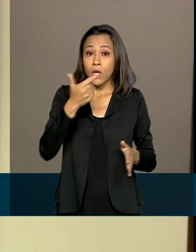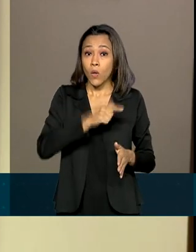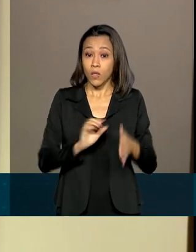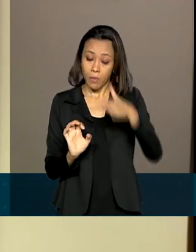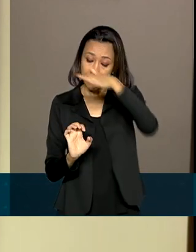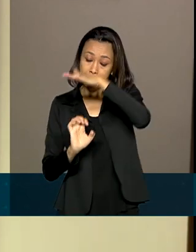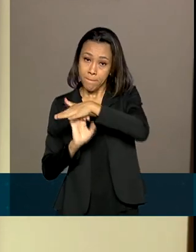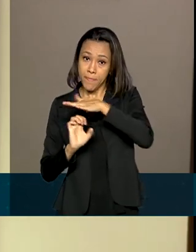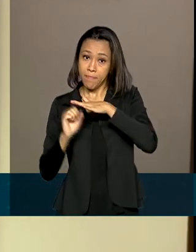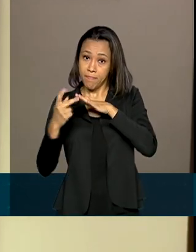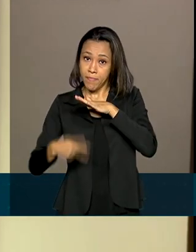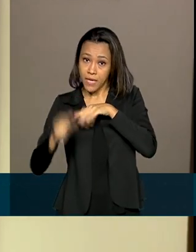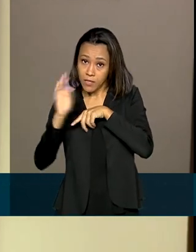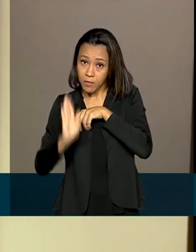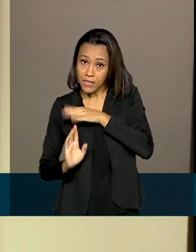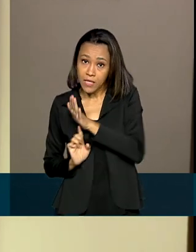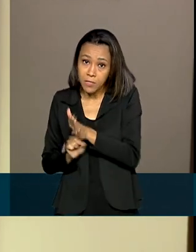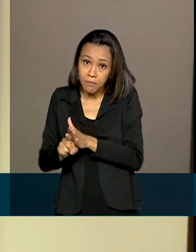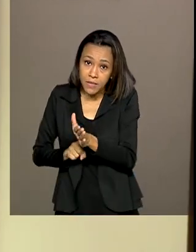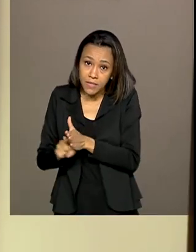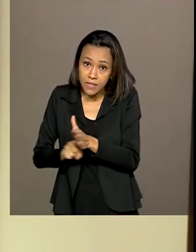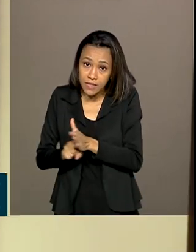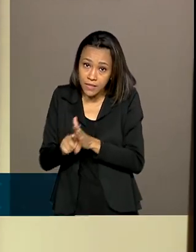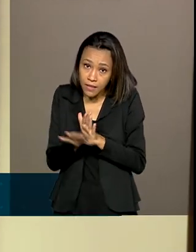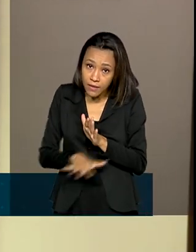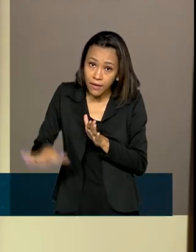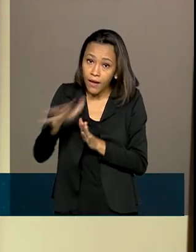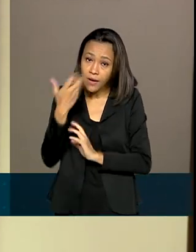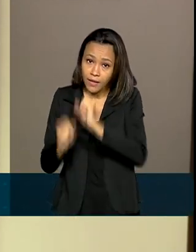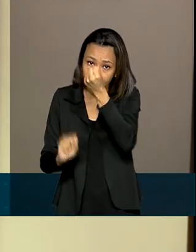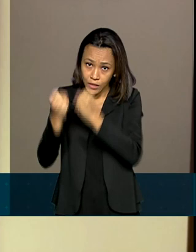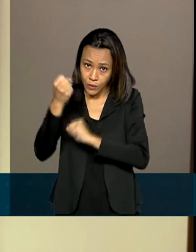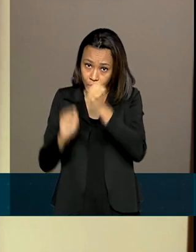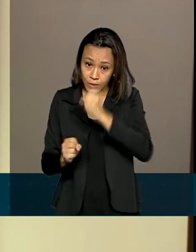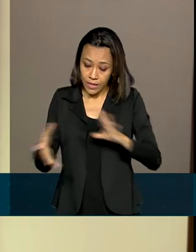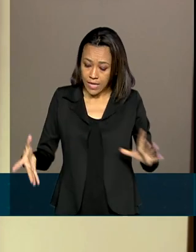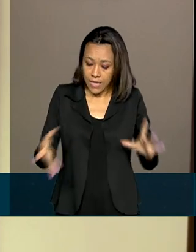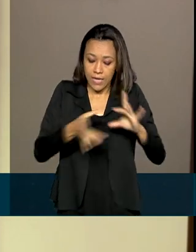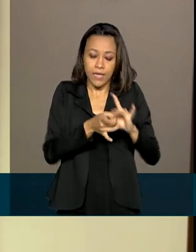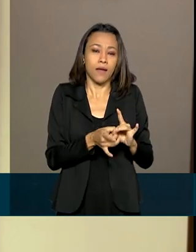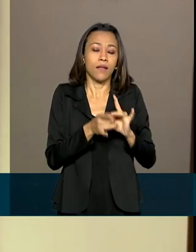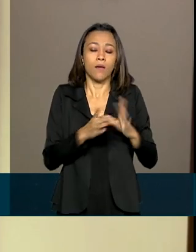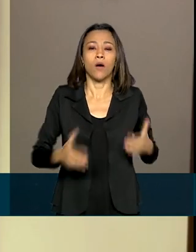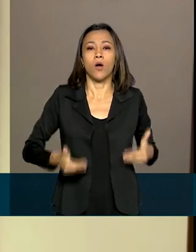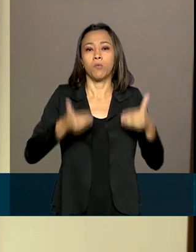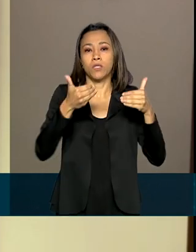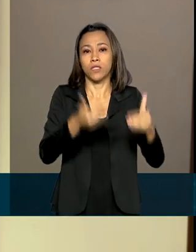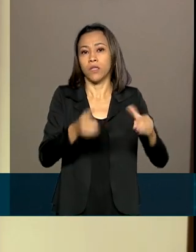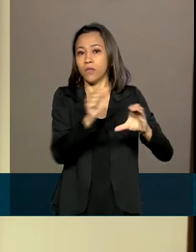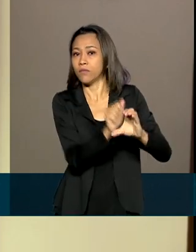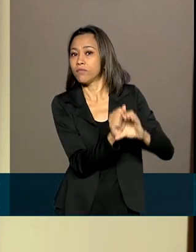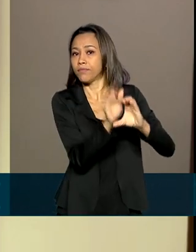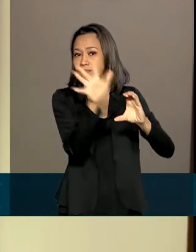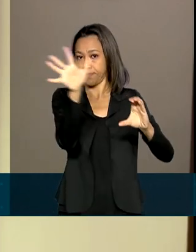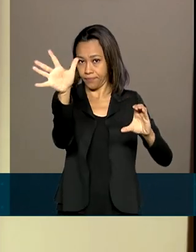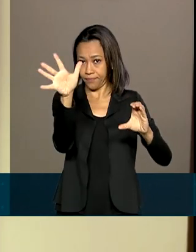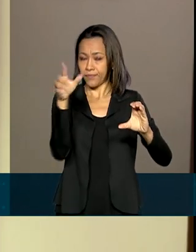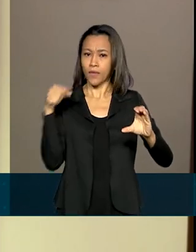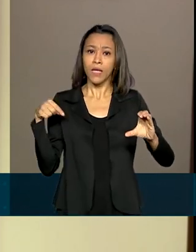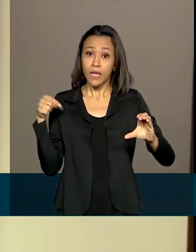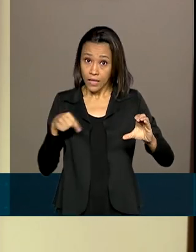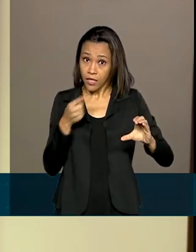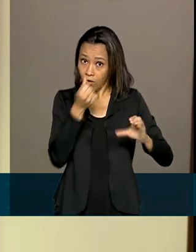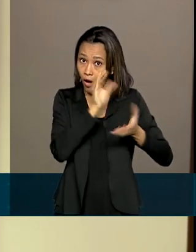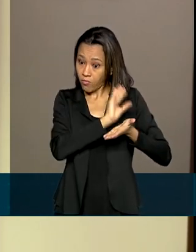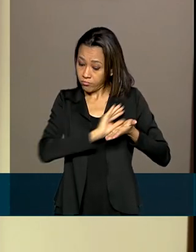de Pesquisa e Inovação Industrial, do Ministério da Ciência, Tecnologia e Inovações, que investiu no